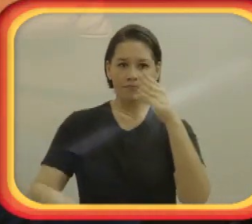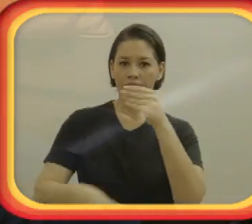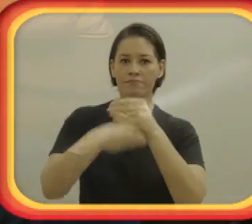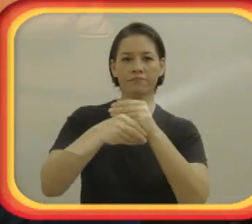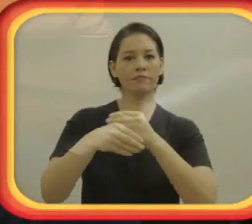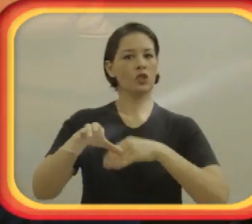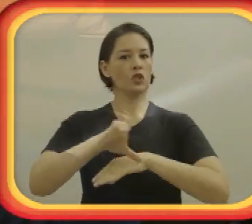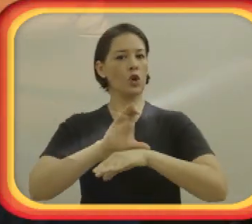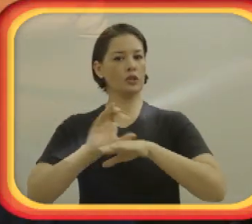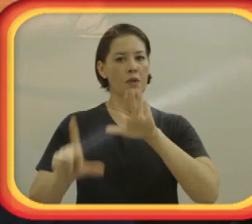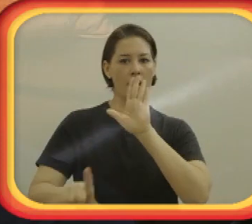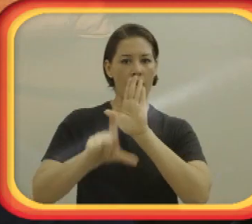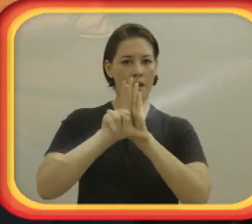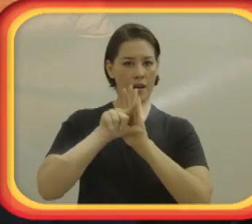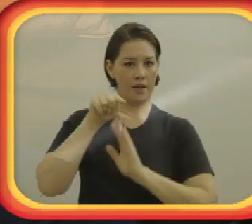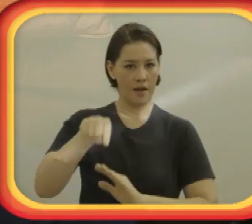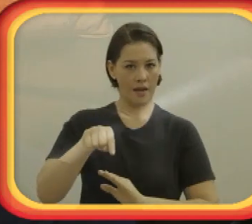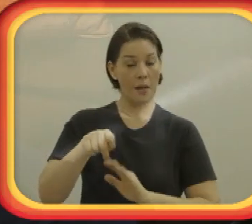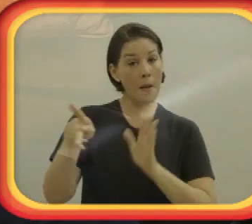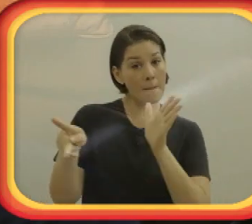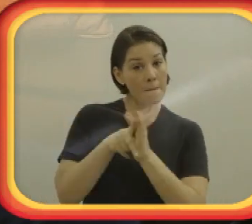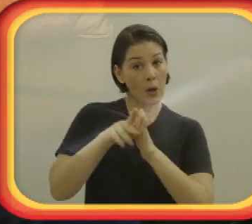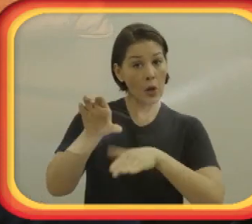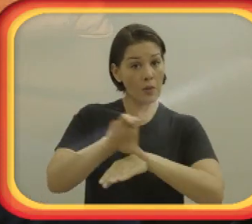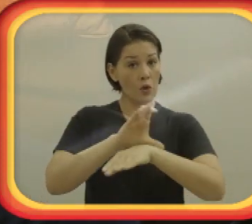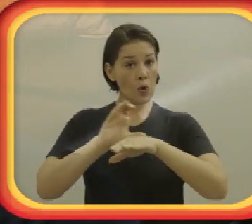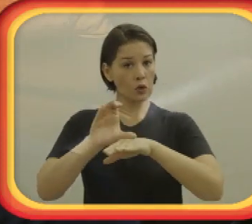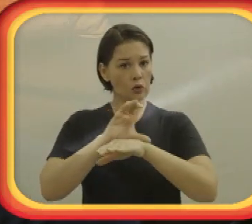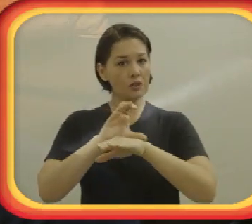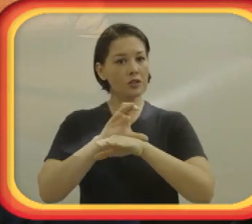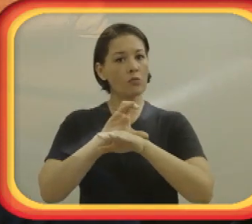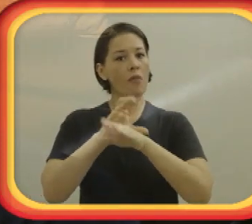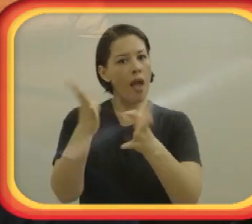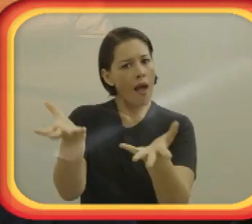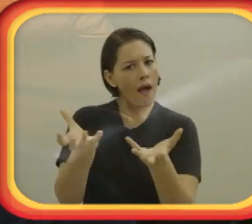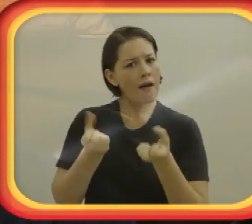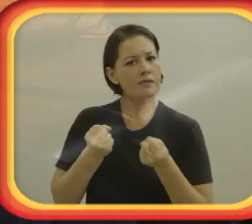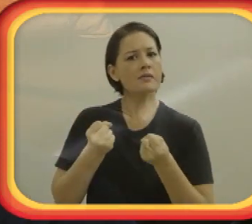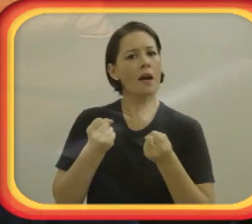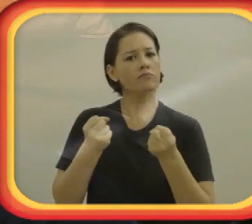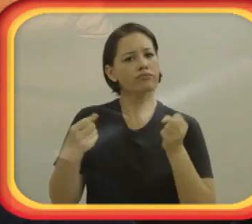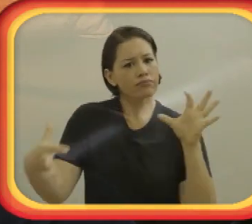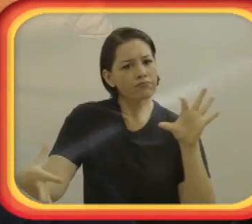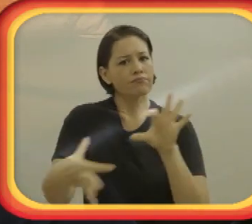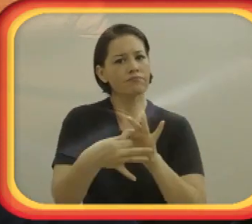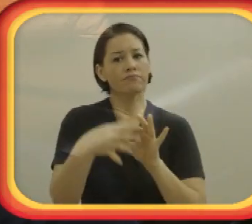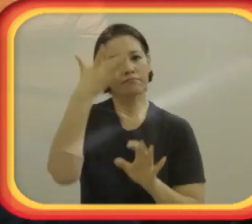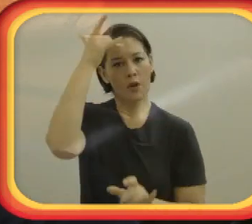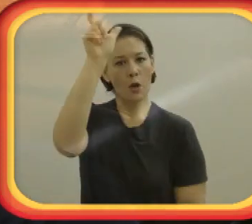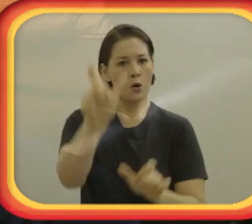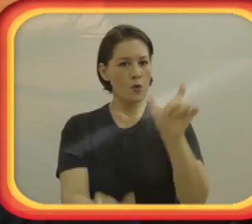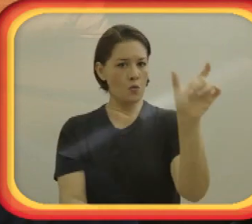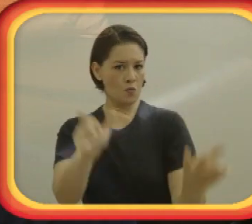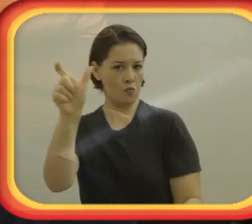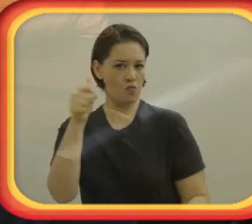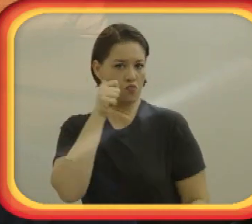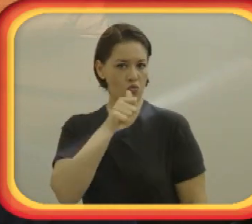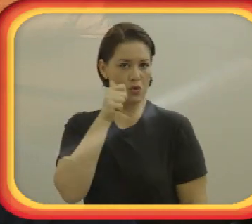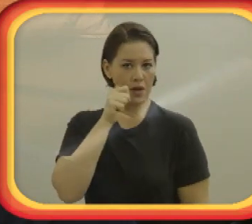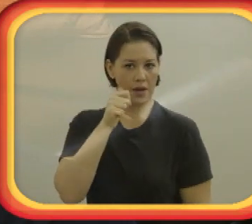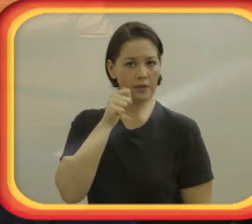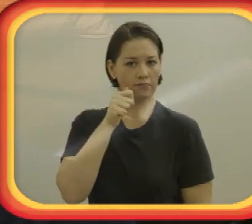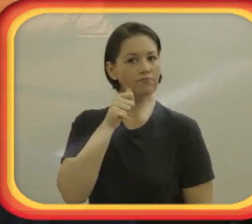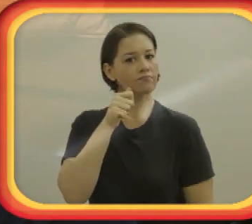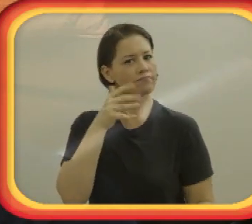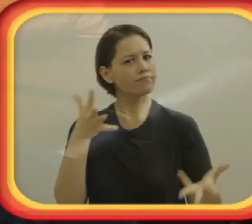nós temos a Convenção de Nova Iorque, que é a Convenção sobre os Direitos das Pessoas com Deficiência. Desde